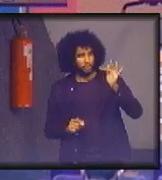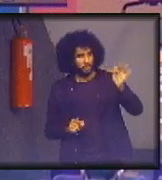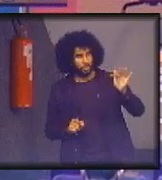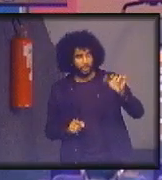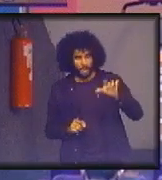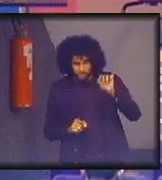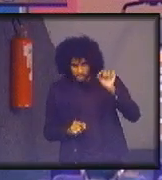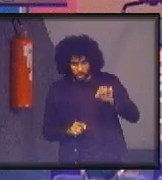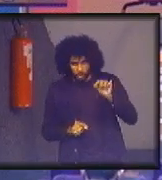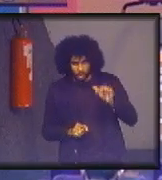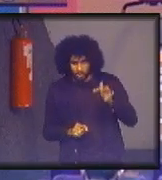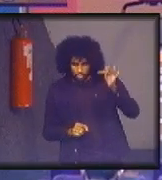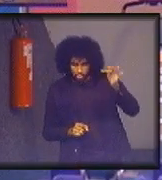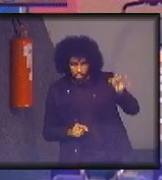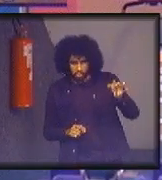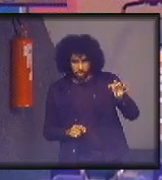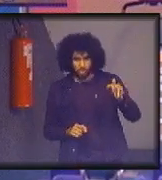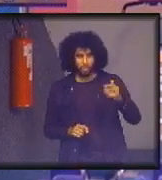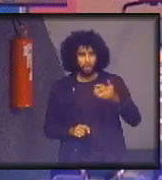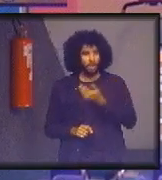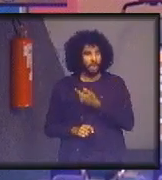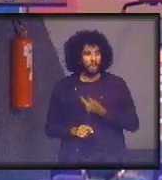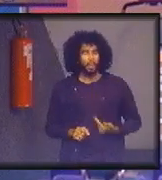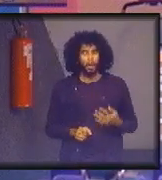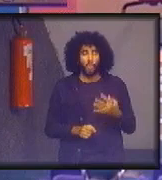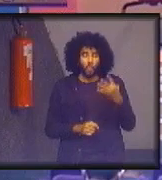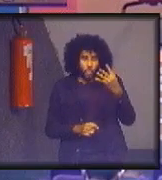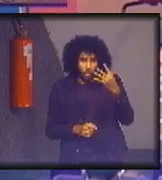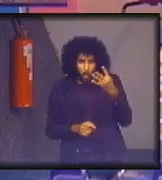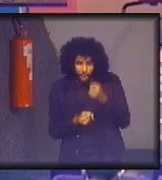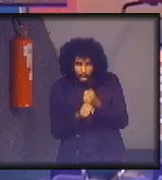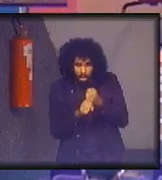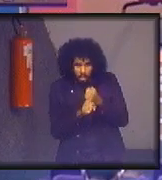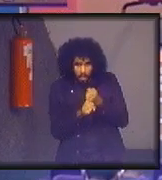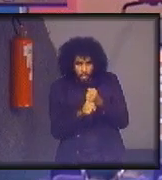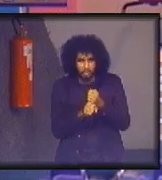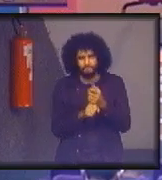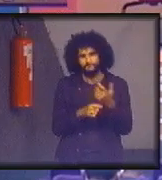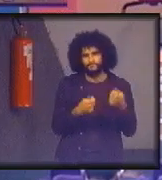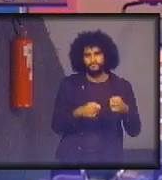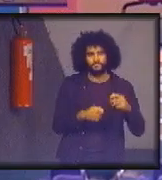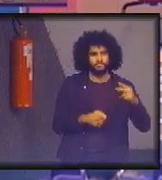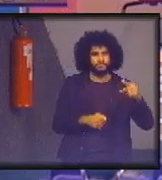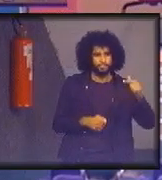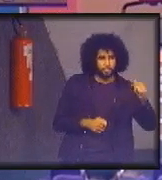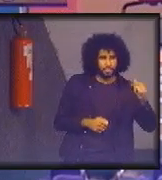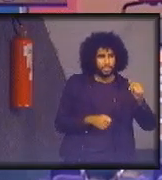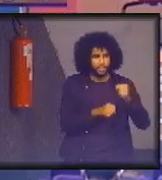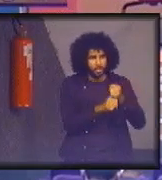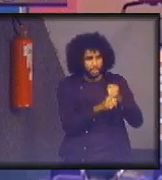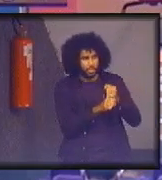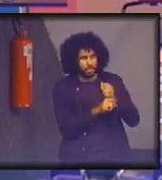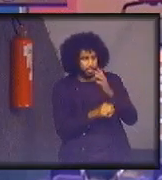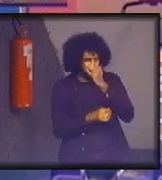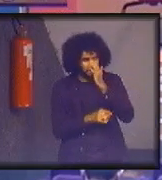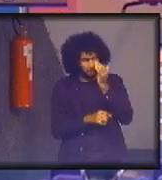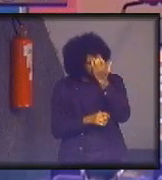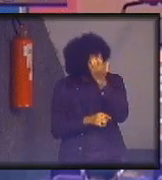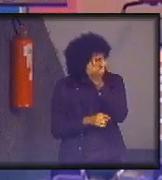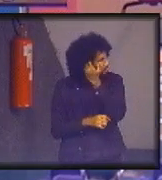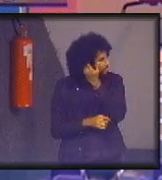político, é eleitoral, é quatro anos, no parlamentarismo é sete, oito anos. Isso cria uma enorme